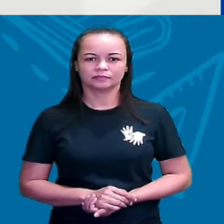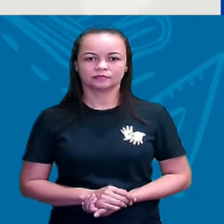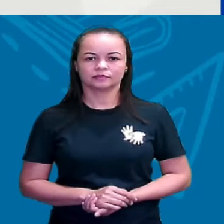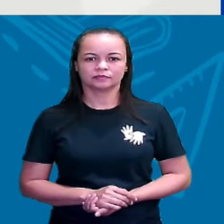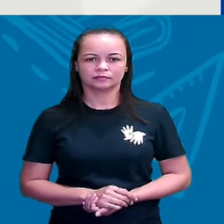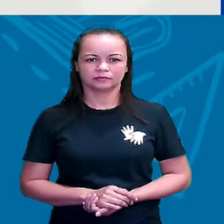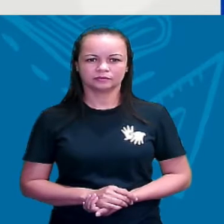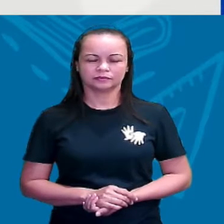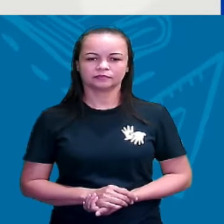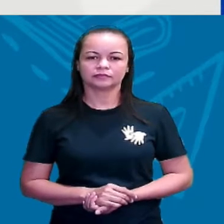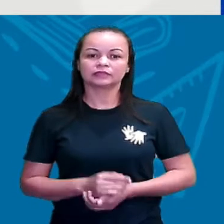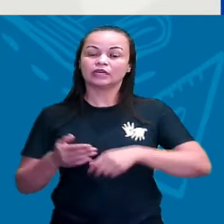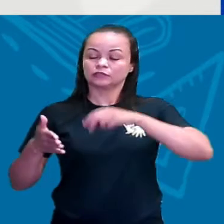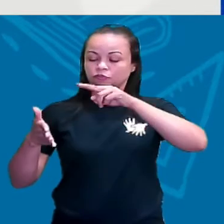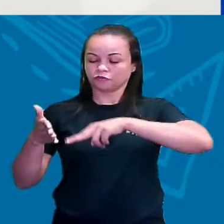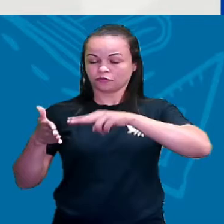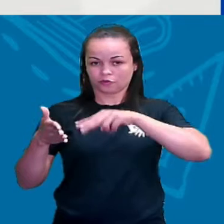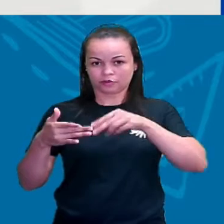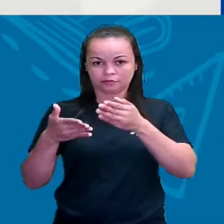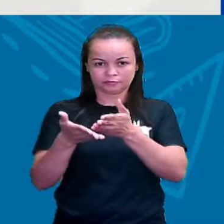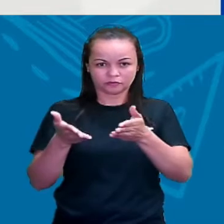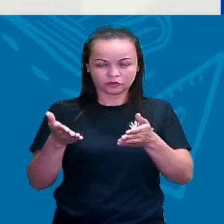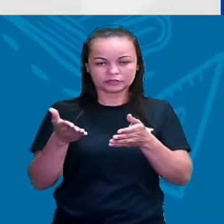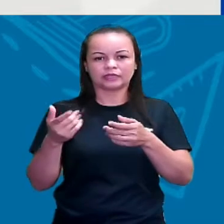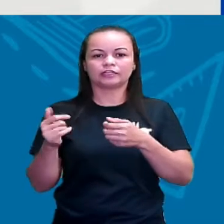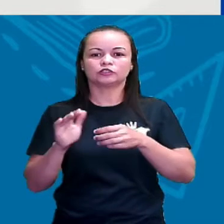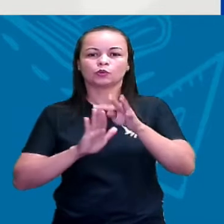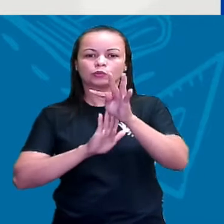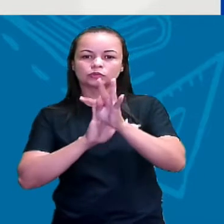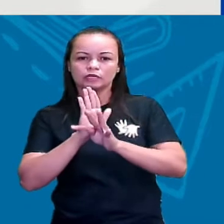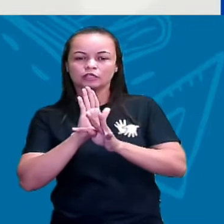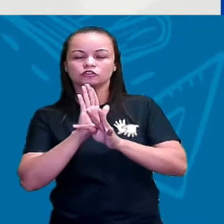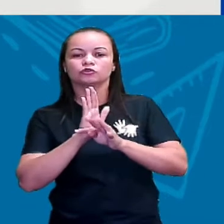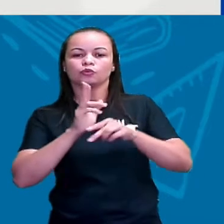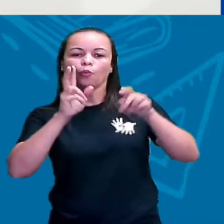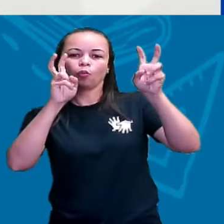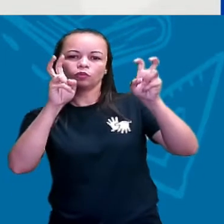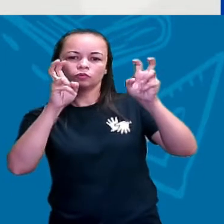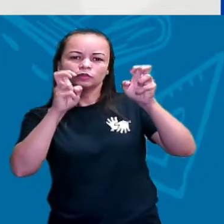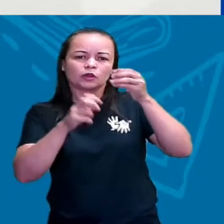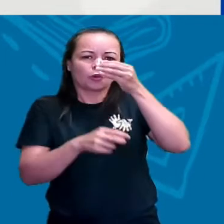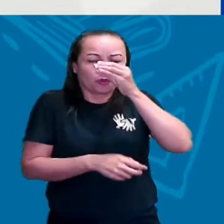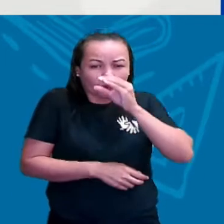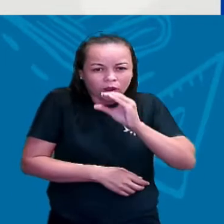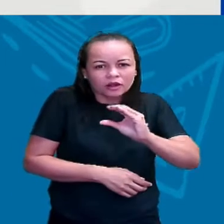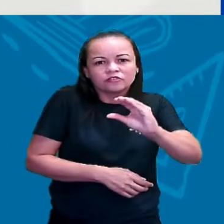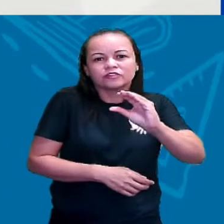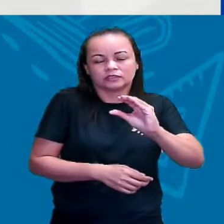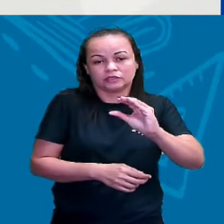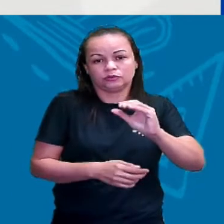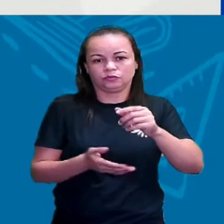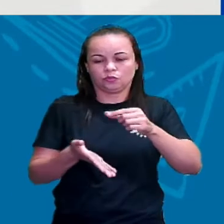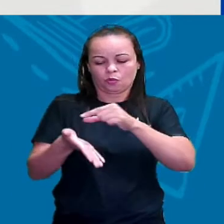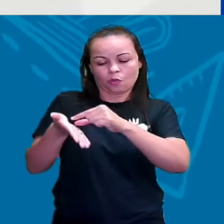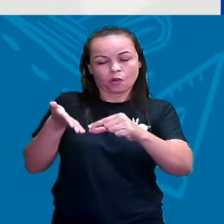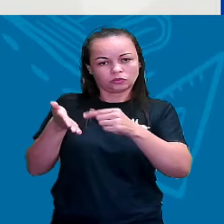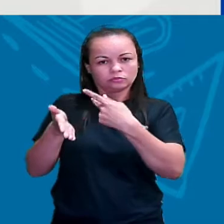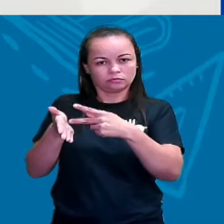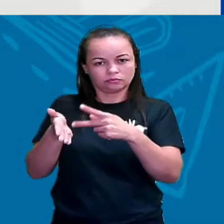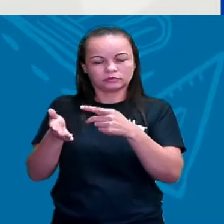Vou ler para vocês agora um texto intitulado O Elefantinho. O autor dele é